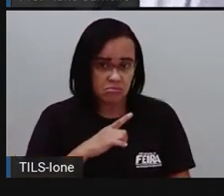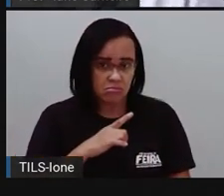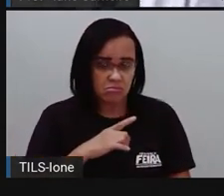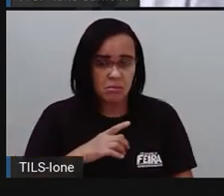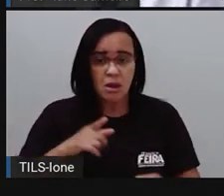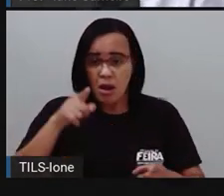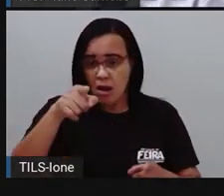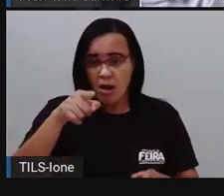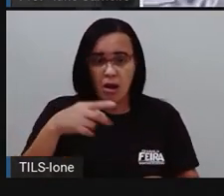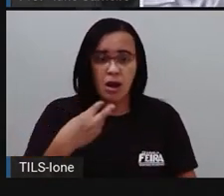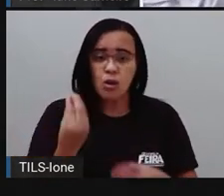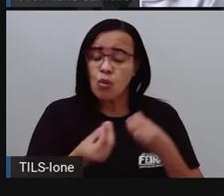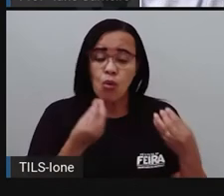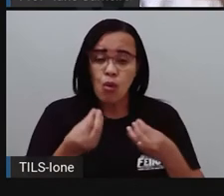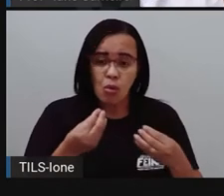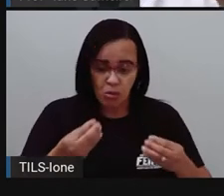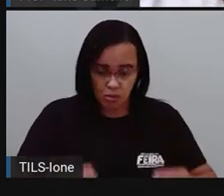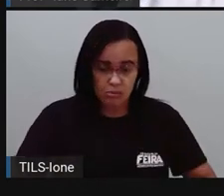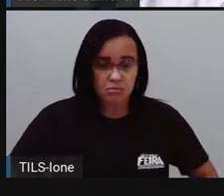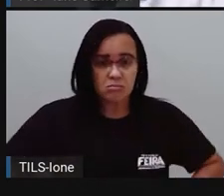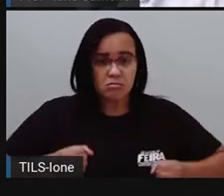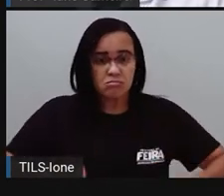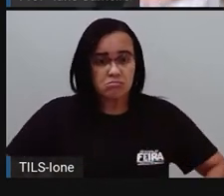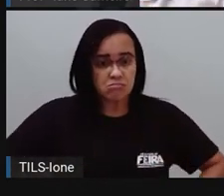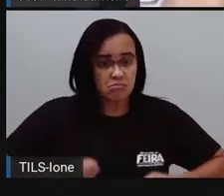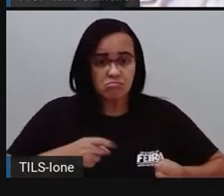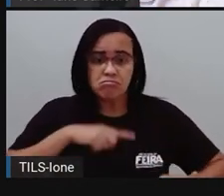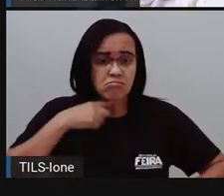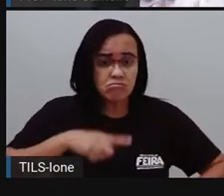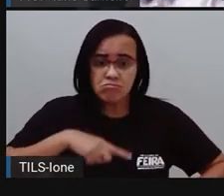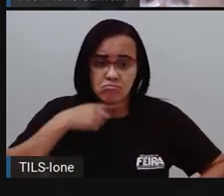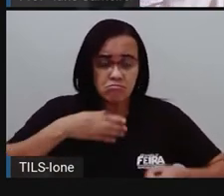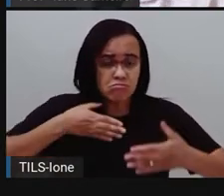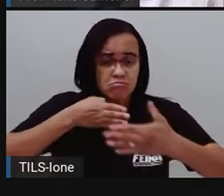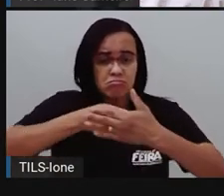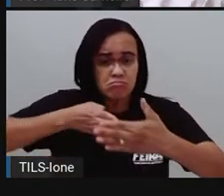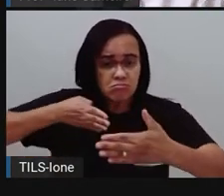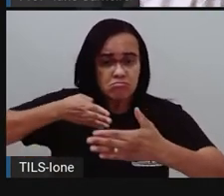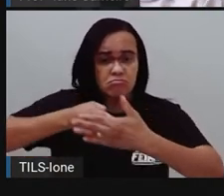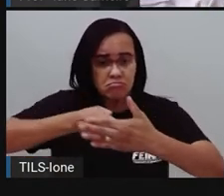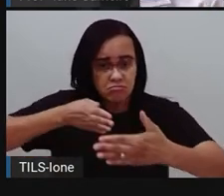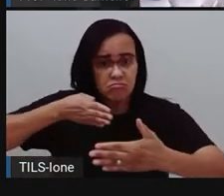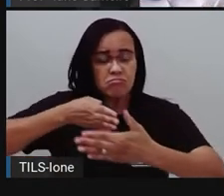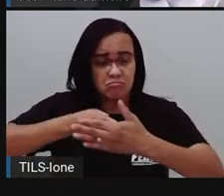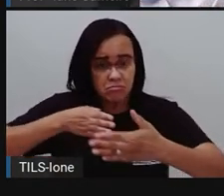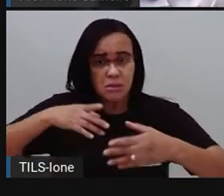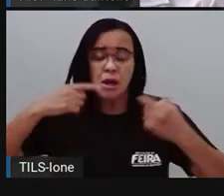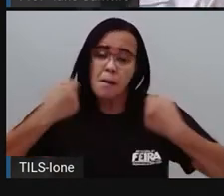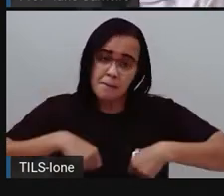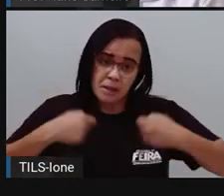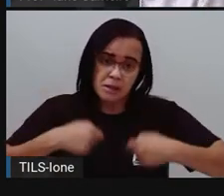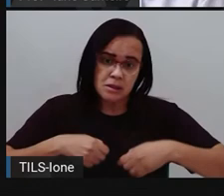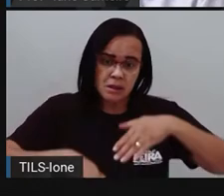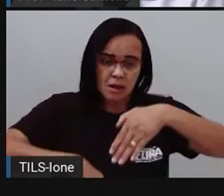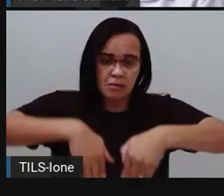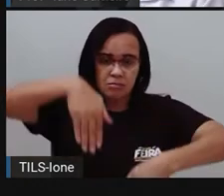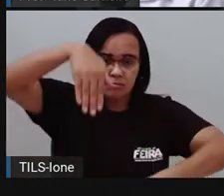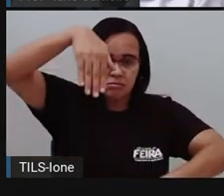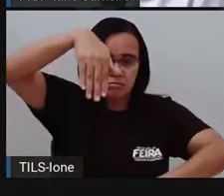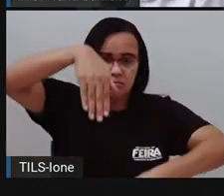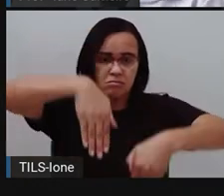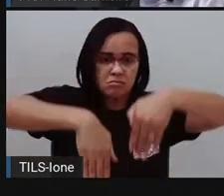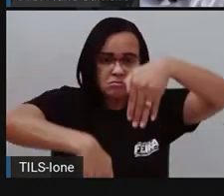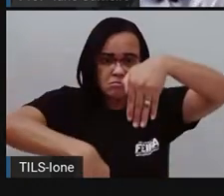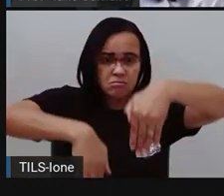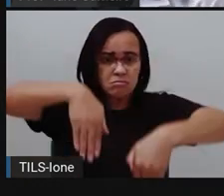rampa de acesso pra ele, ou um elevador, né? Pra que levasse ele até o local que ele gostaria de ir, né? Então precisa ter essa